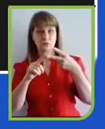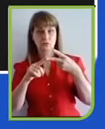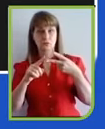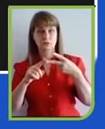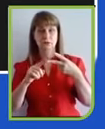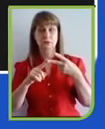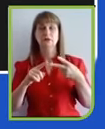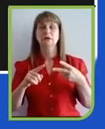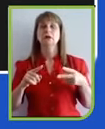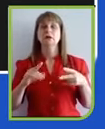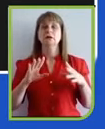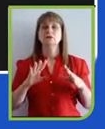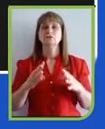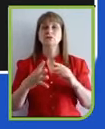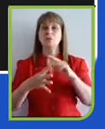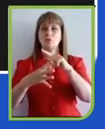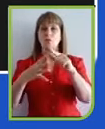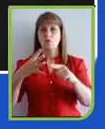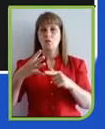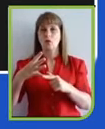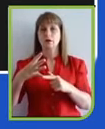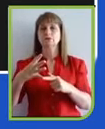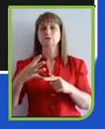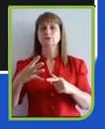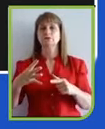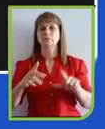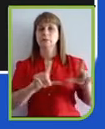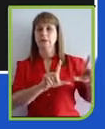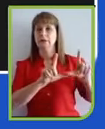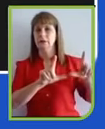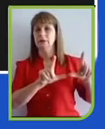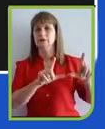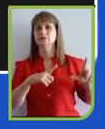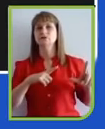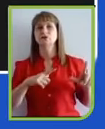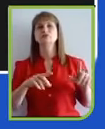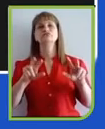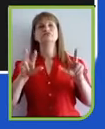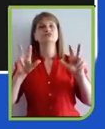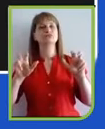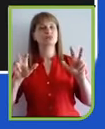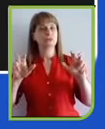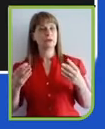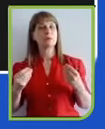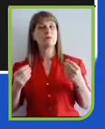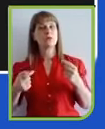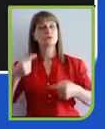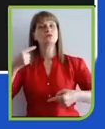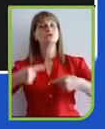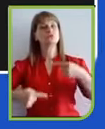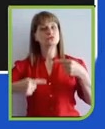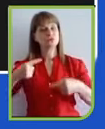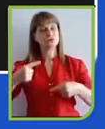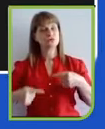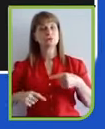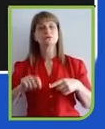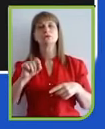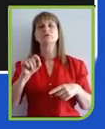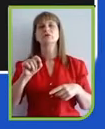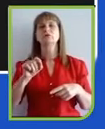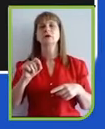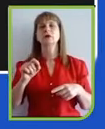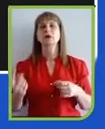quatro painéis, foi um tema bastante discutido. A gente teve o retorno das relações empáticas